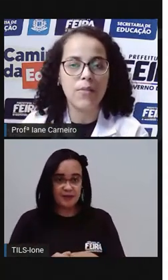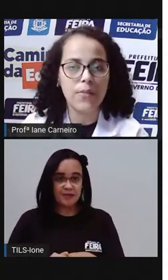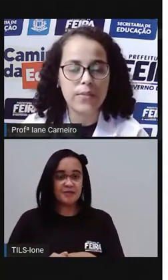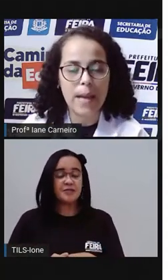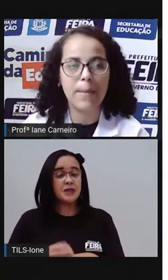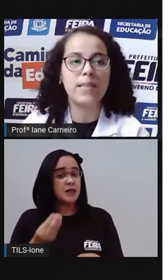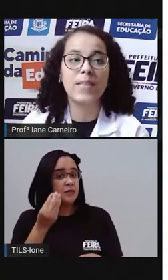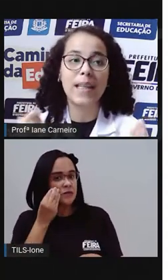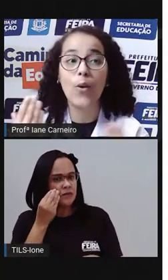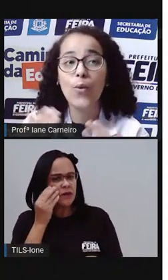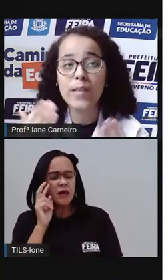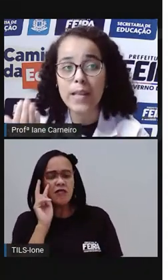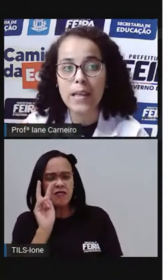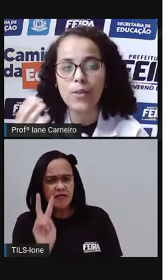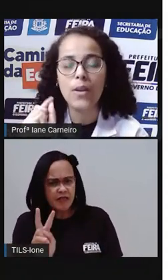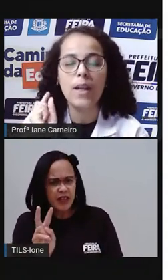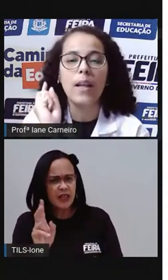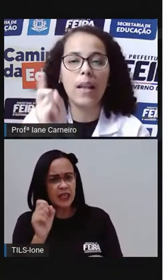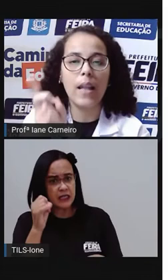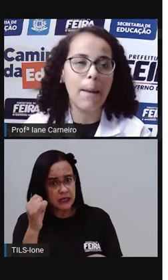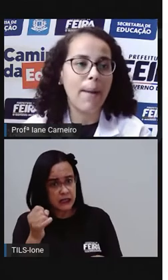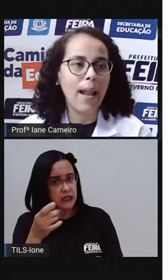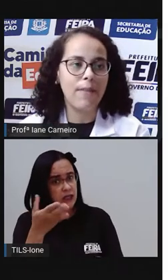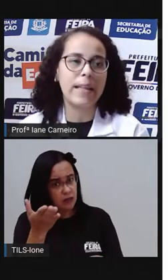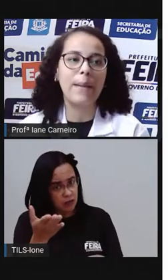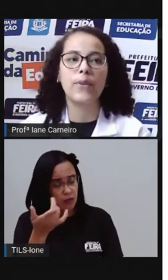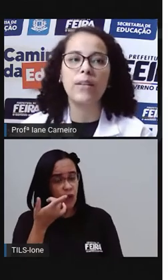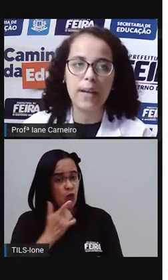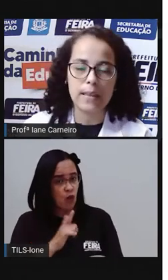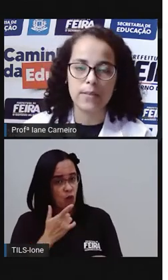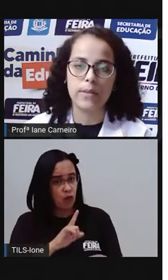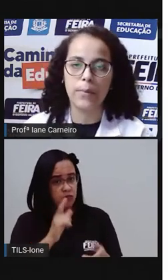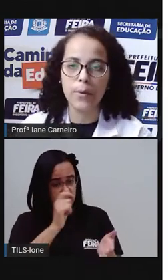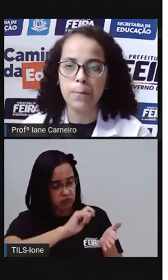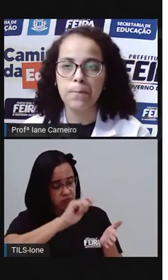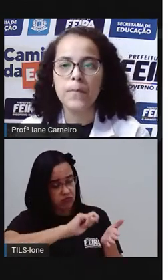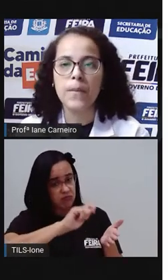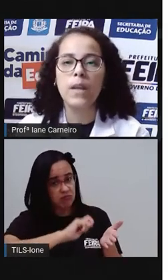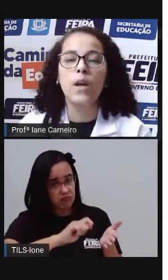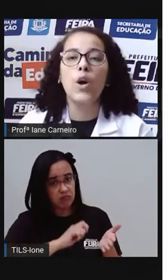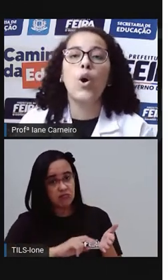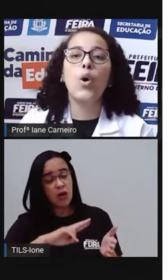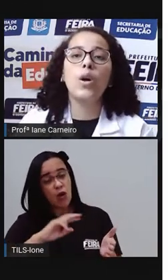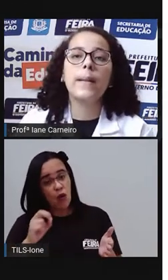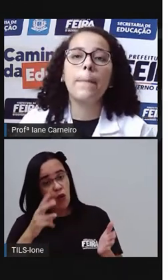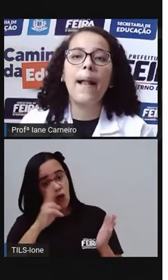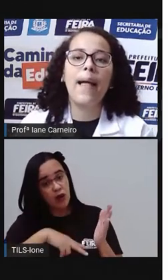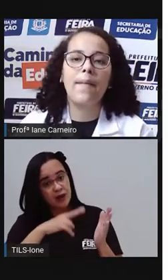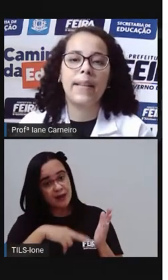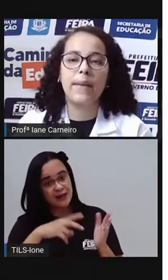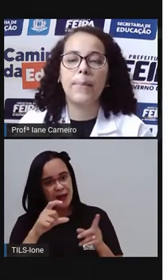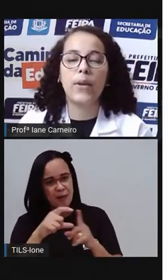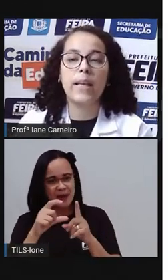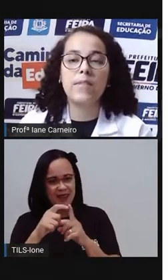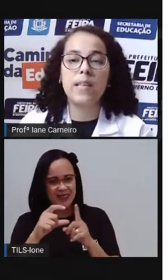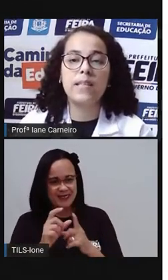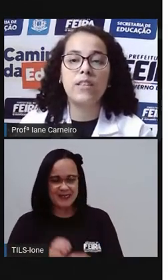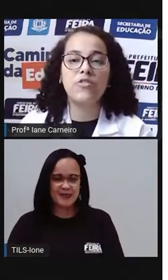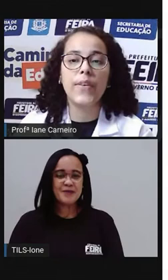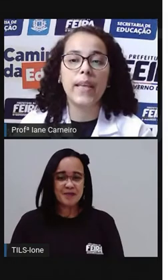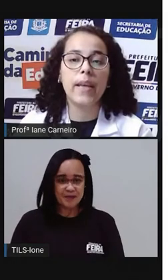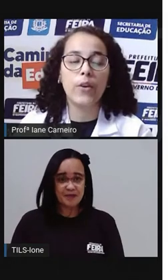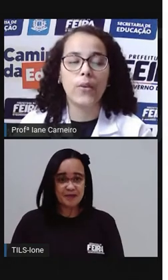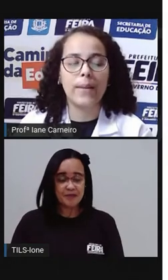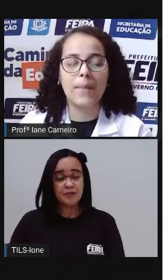Proleu quer só saber se você está conseguindo ler a palavra que a Proleu está falando, tá bom? Outra palavra que a Proleu quer que vocês